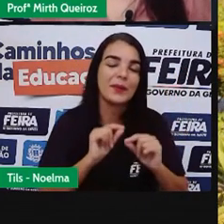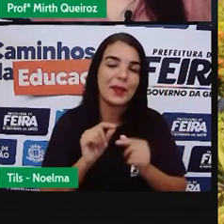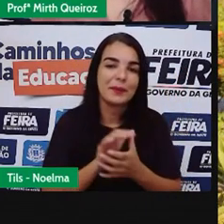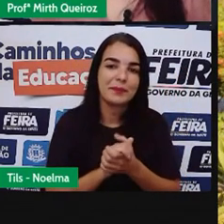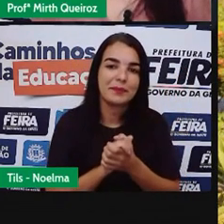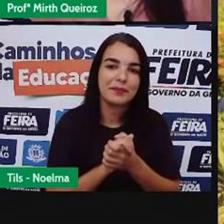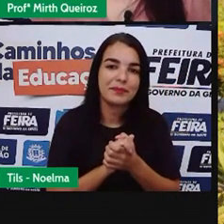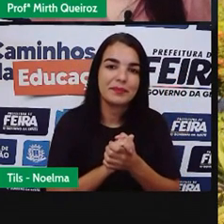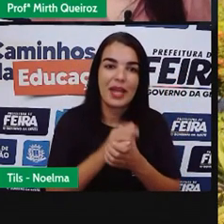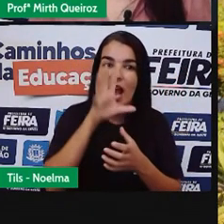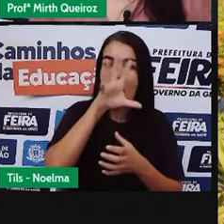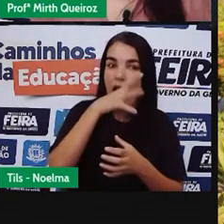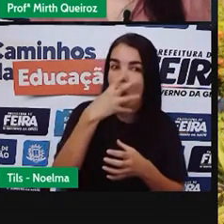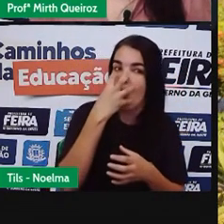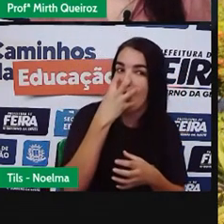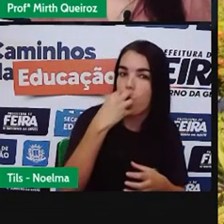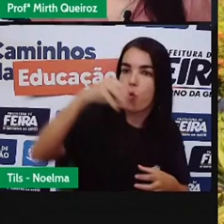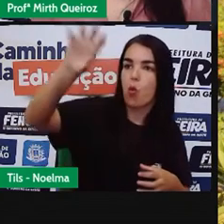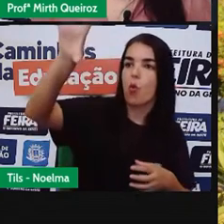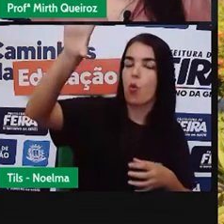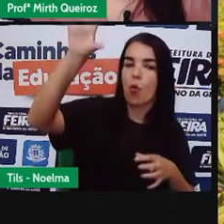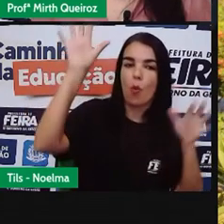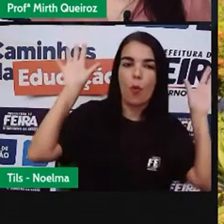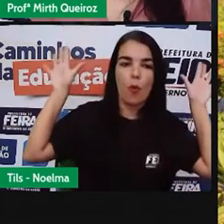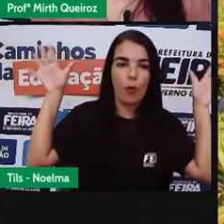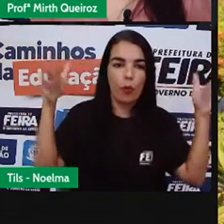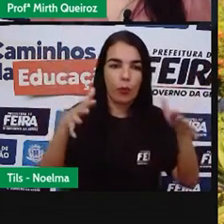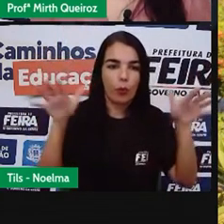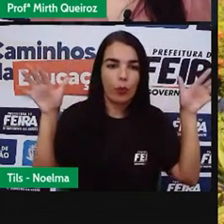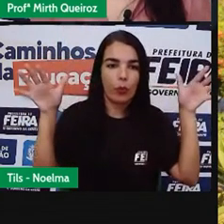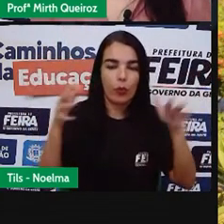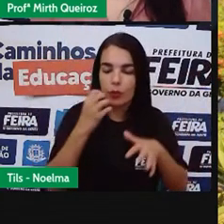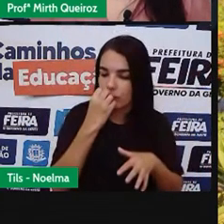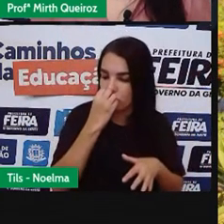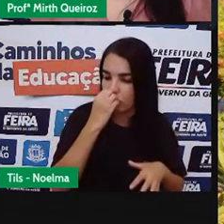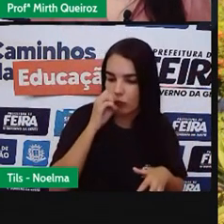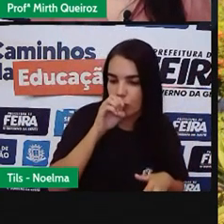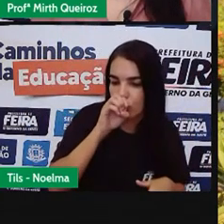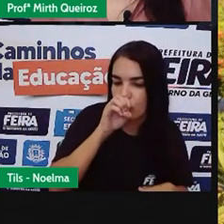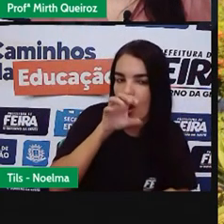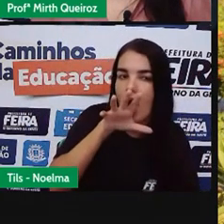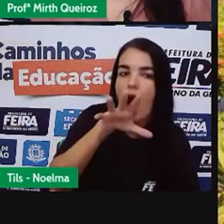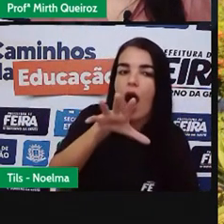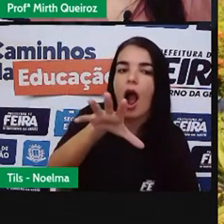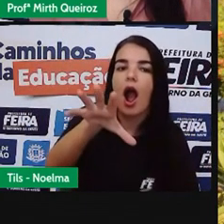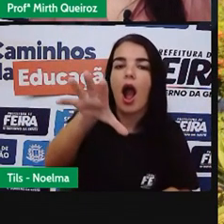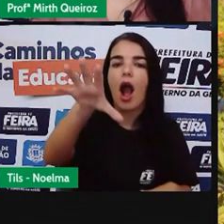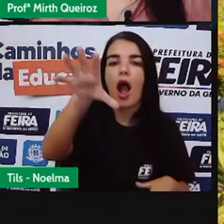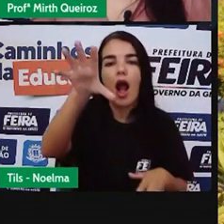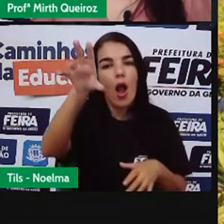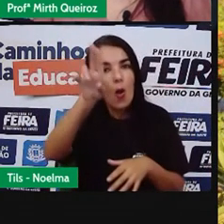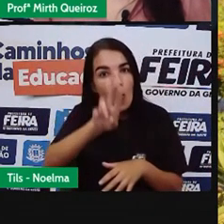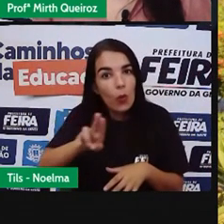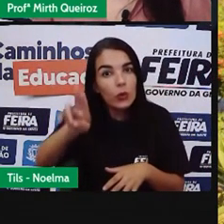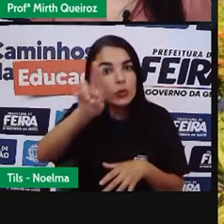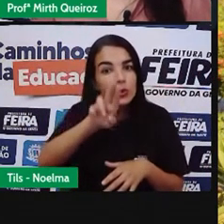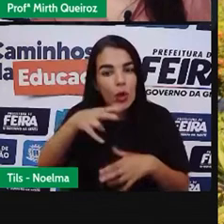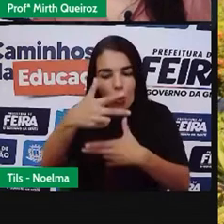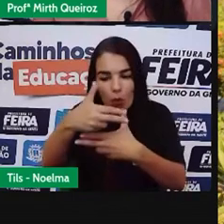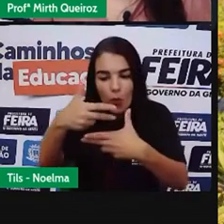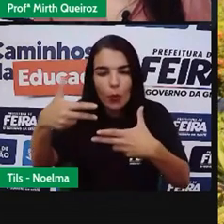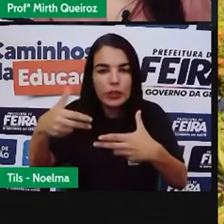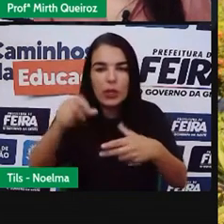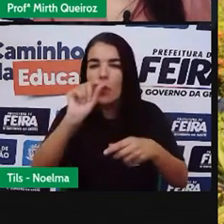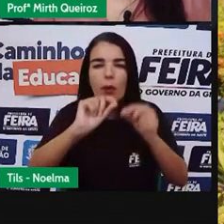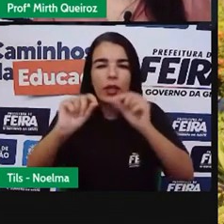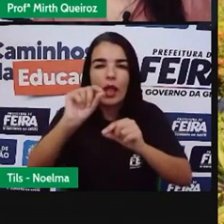Um dragão Que foi feito Por ele Utilizando aí Materiais recicláveis Peças de moto